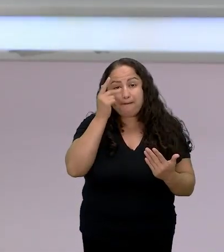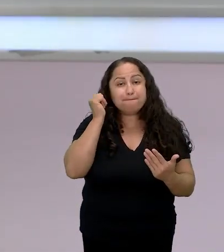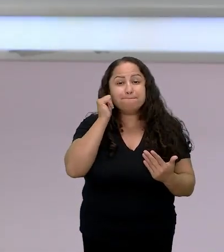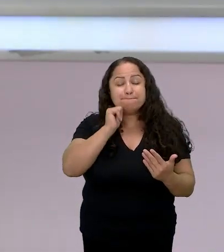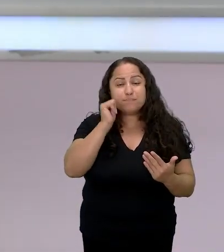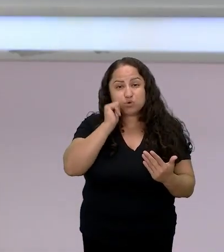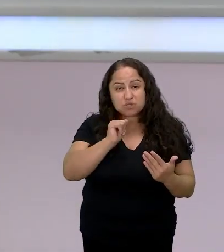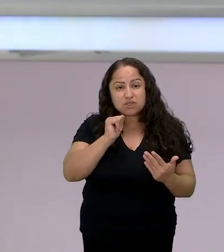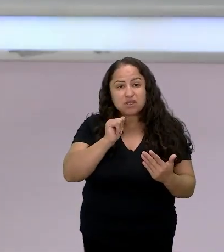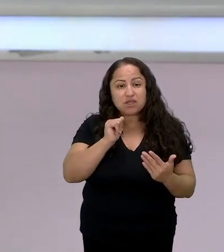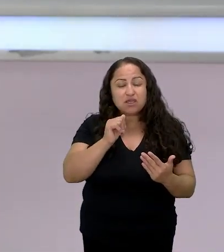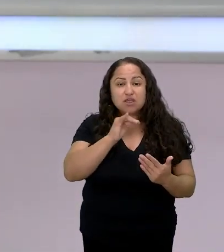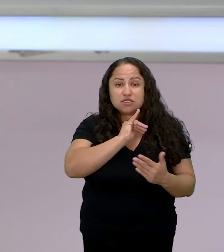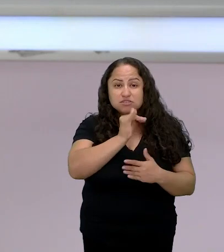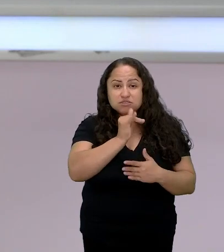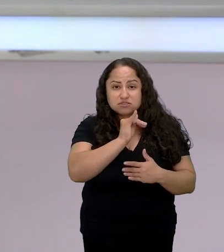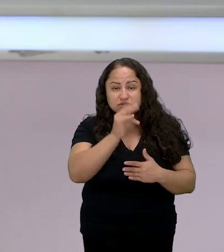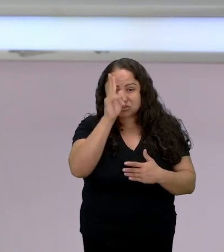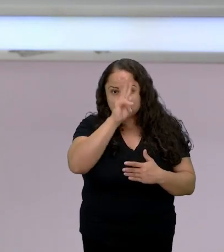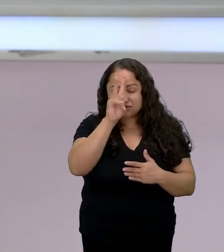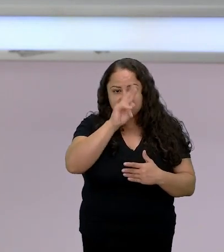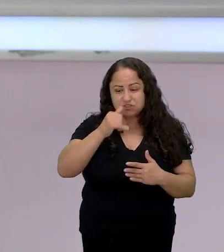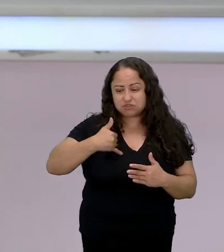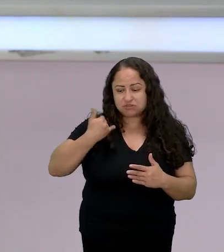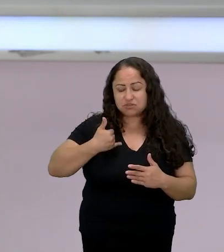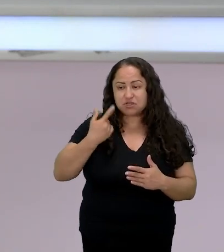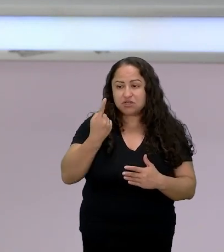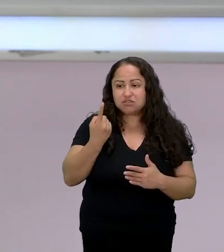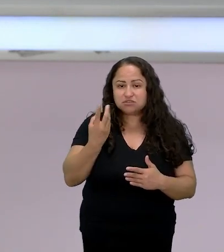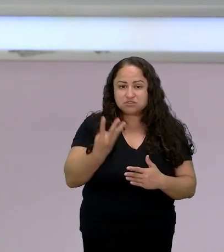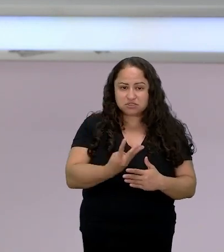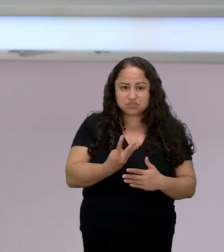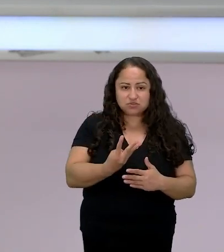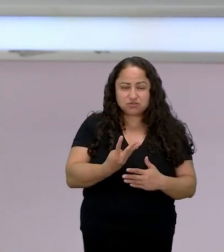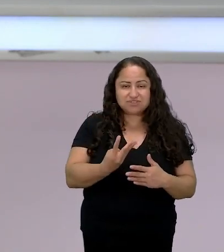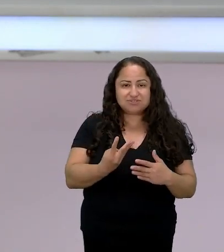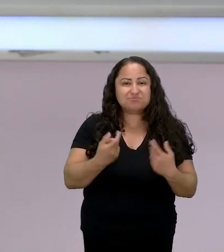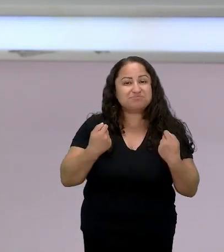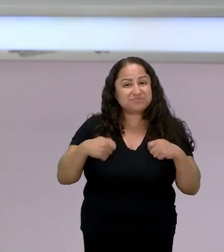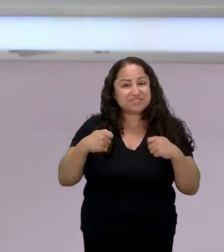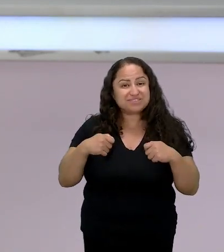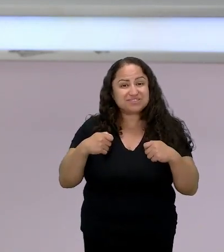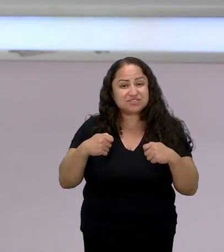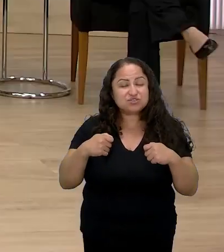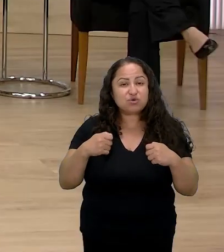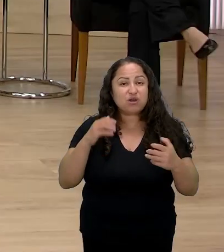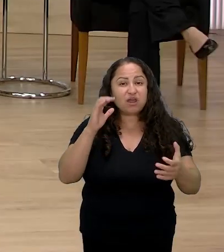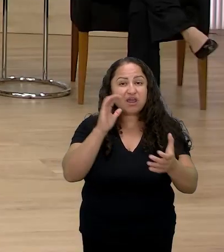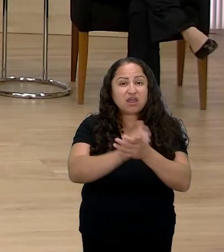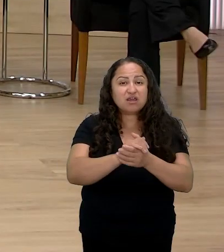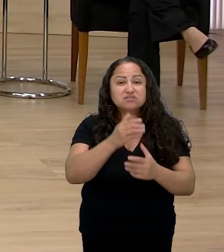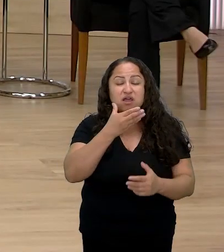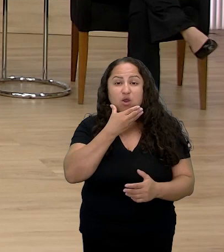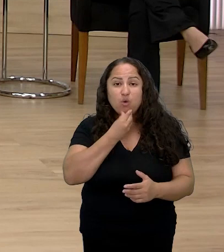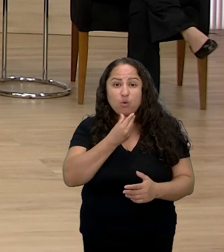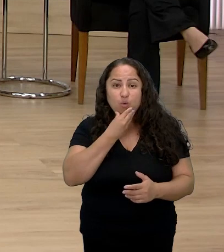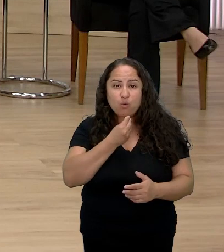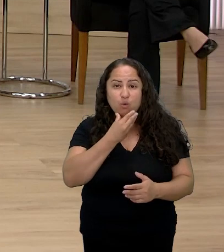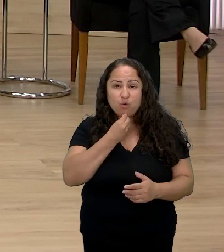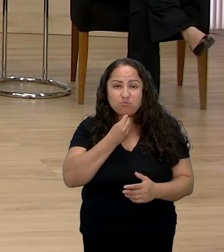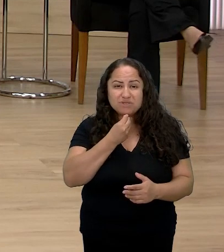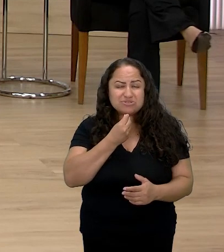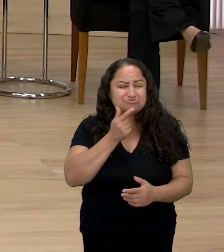né que aos 16 anos aos 14 desculpa teve que se casar com um homem que ela não